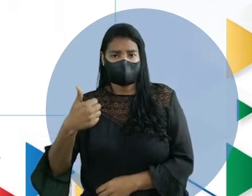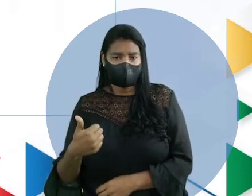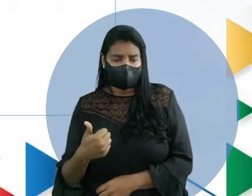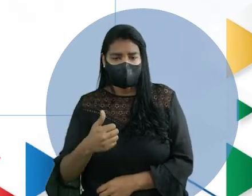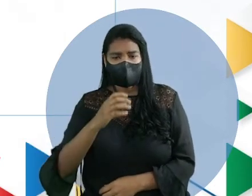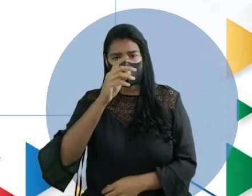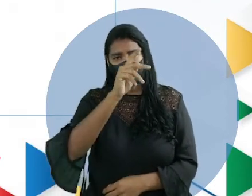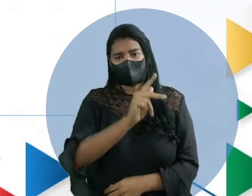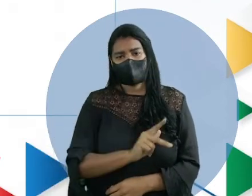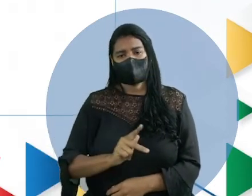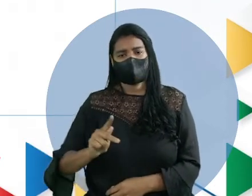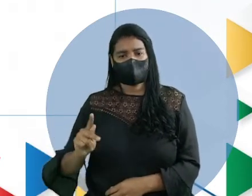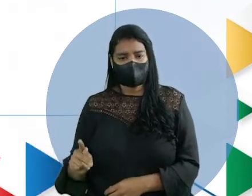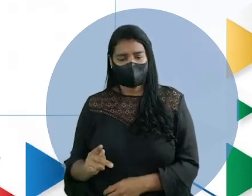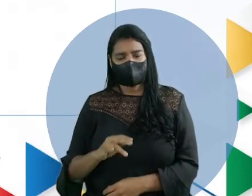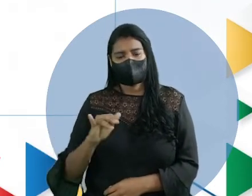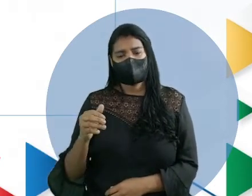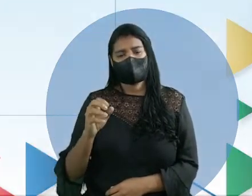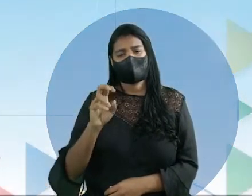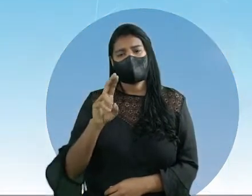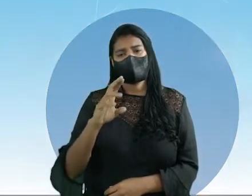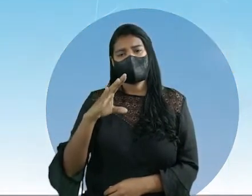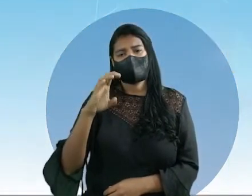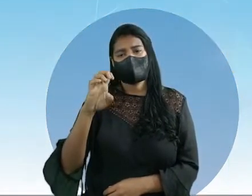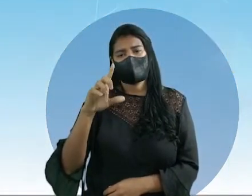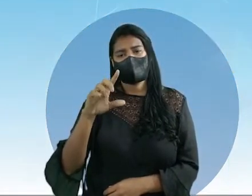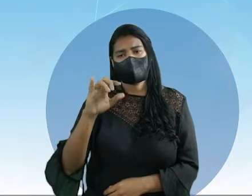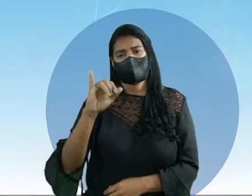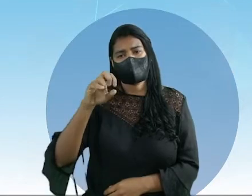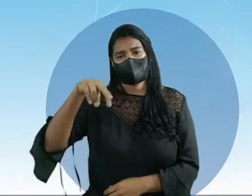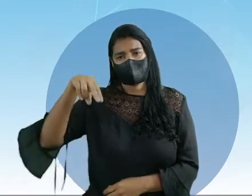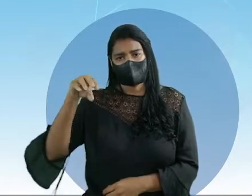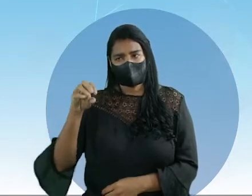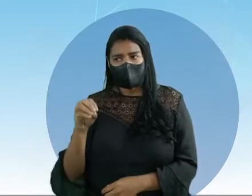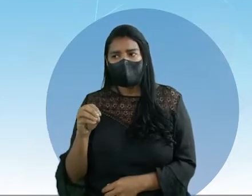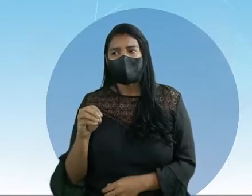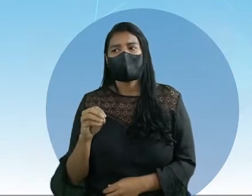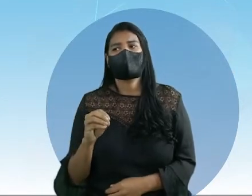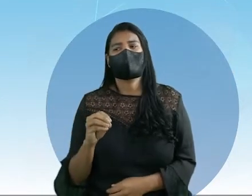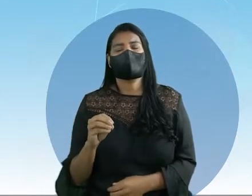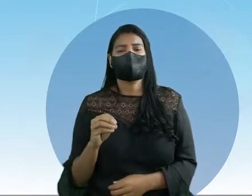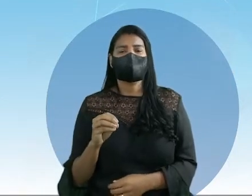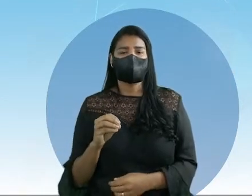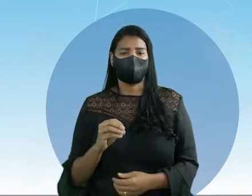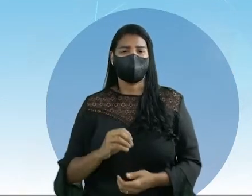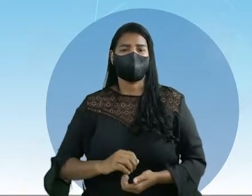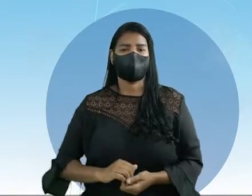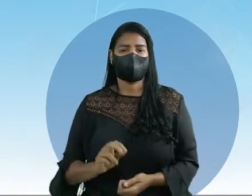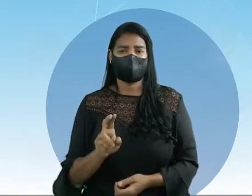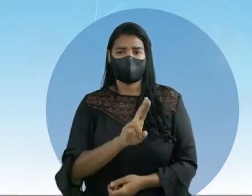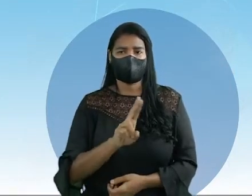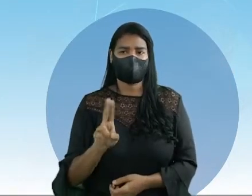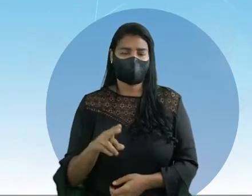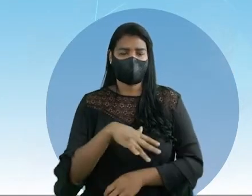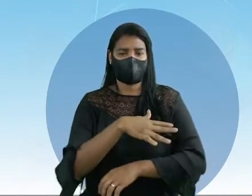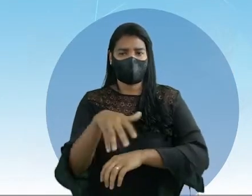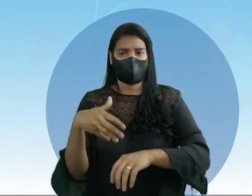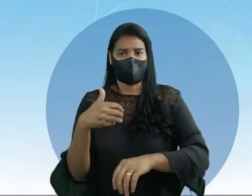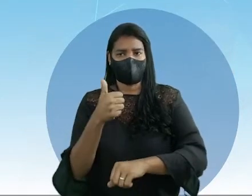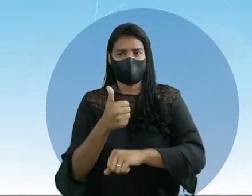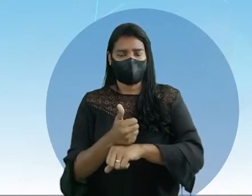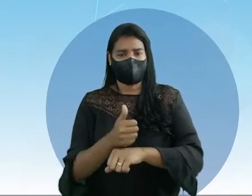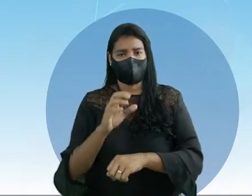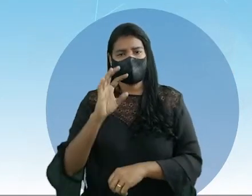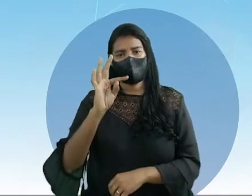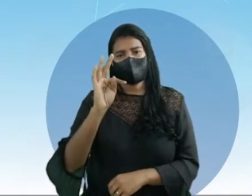república, na época, Juscelino Kubitschek, o famoso JK, que fez também em Brasília, né? Com o nome de Parque Nacional do